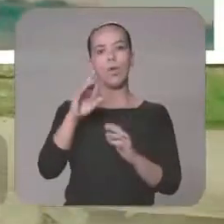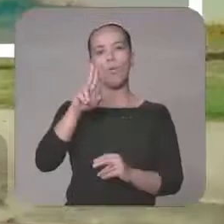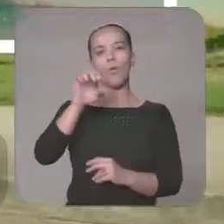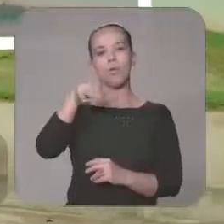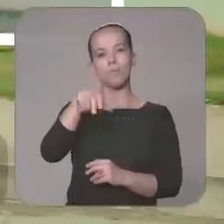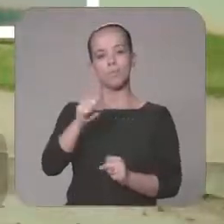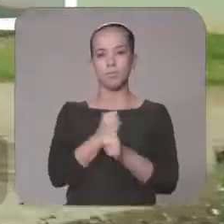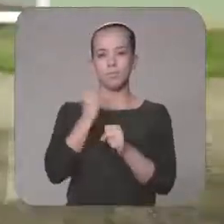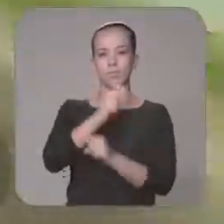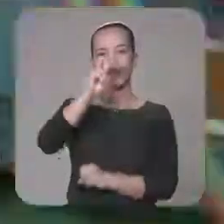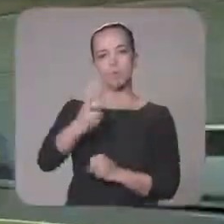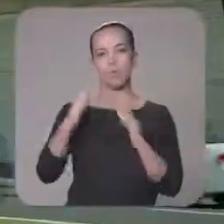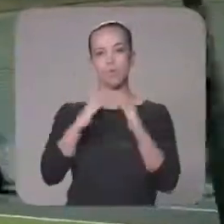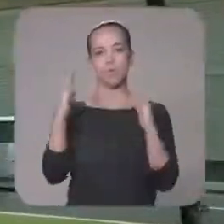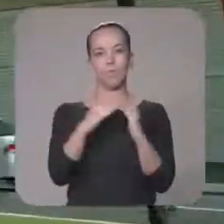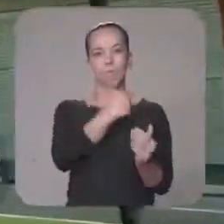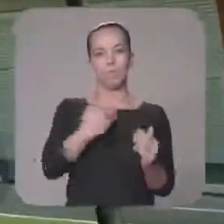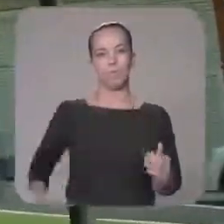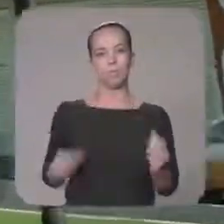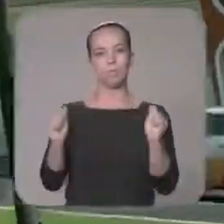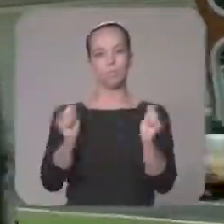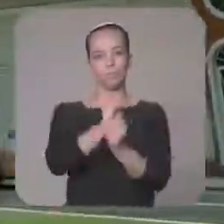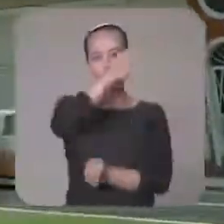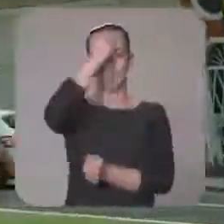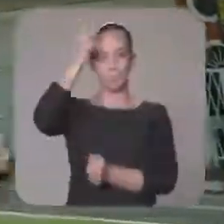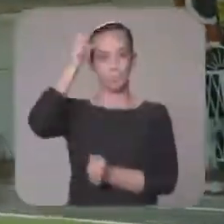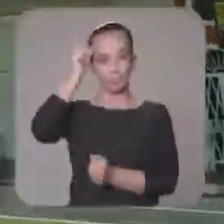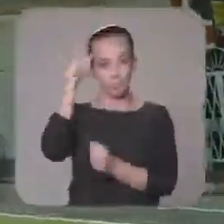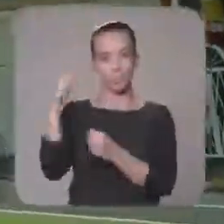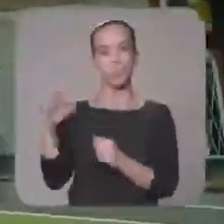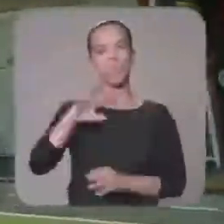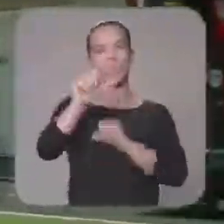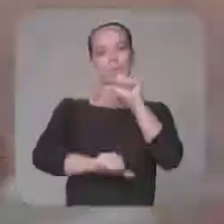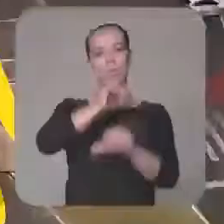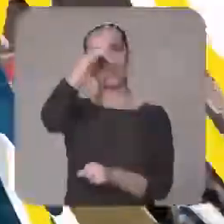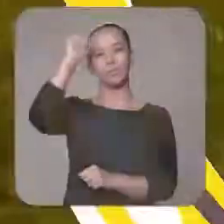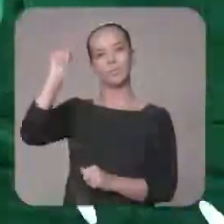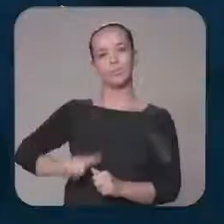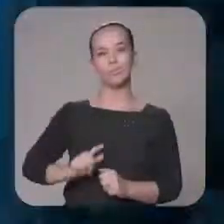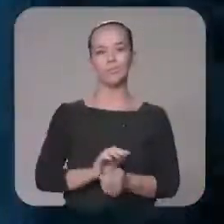construção de mais de 5 mil casas. Governar com os municípios tem transformado o Mato Grosso do Sul.